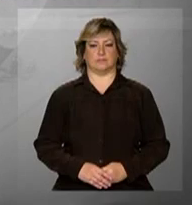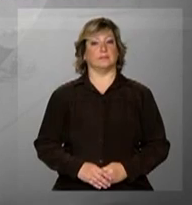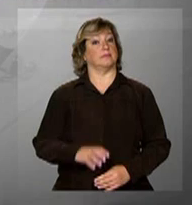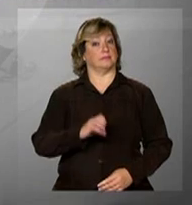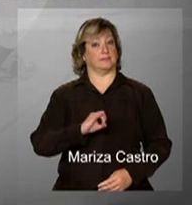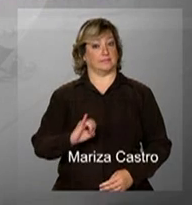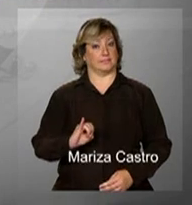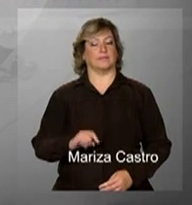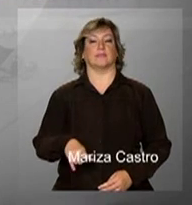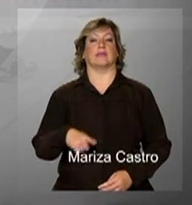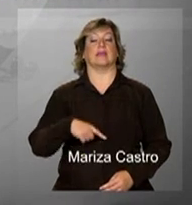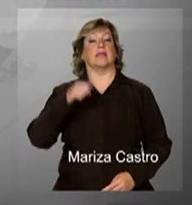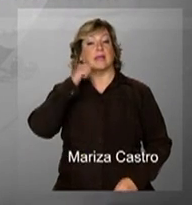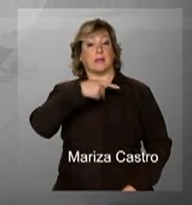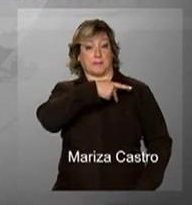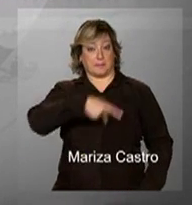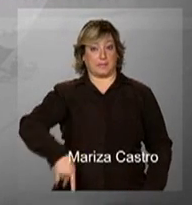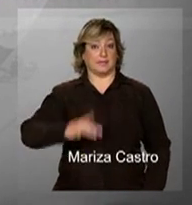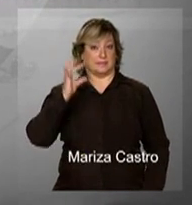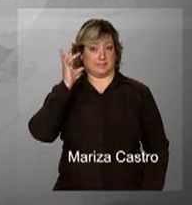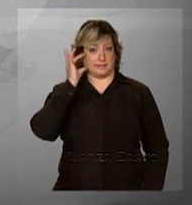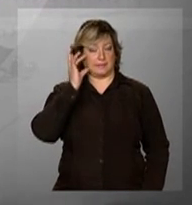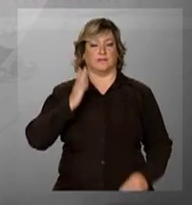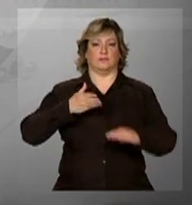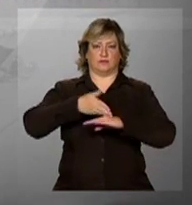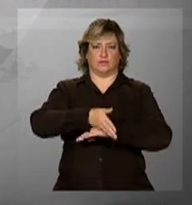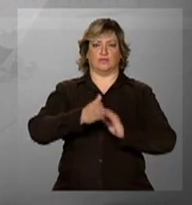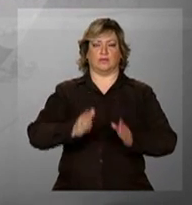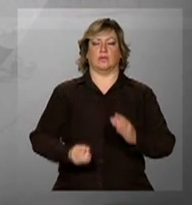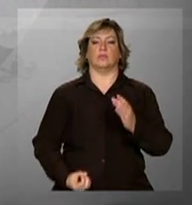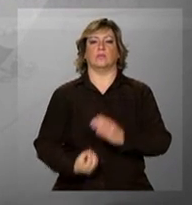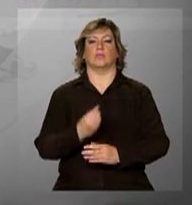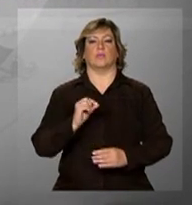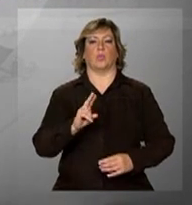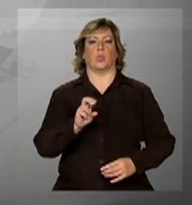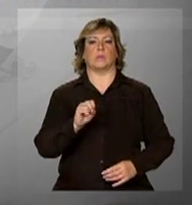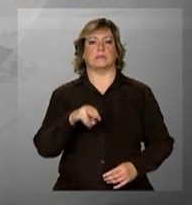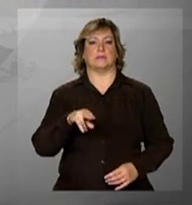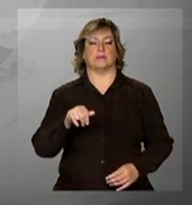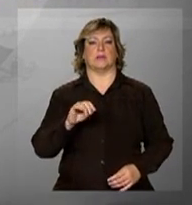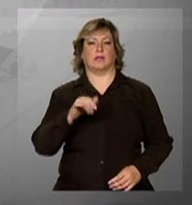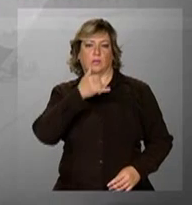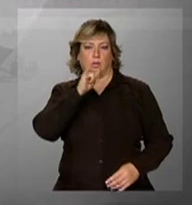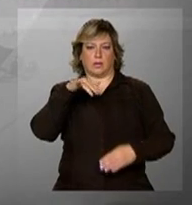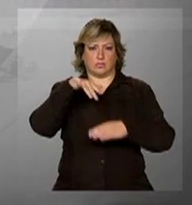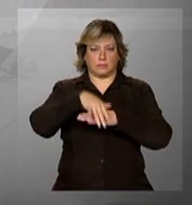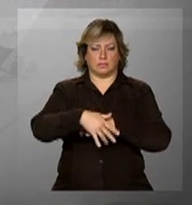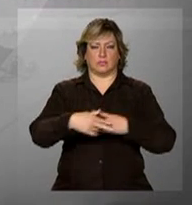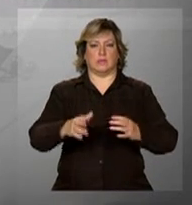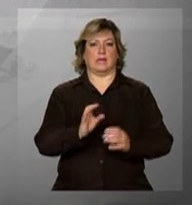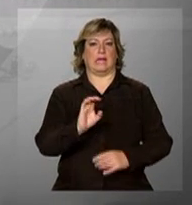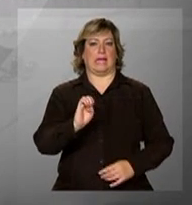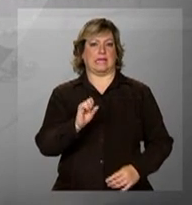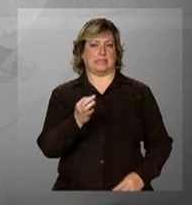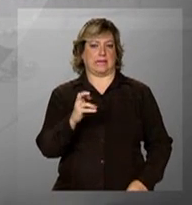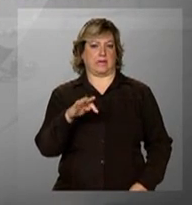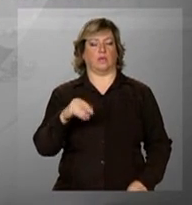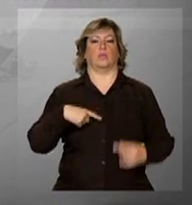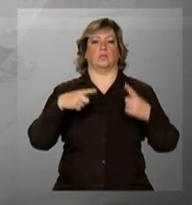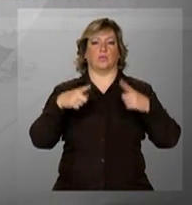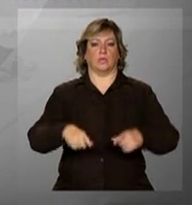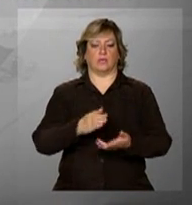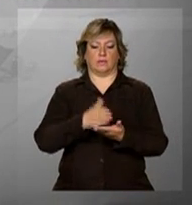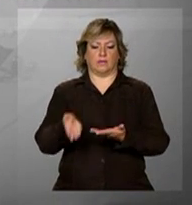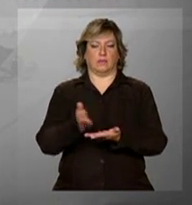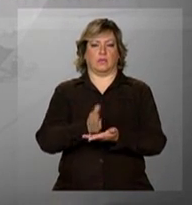Olá, a presidenta Dilma Rousseff participou da inauguração da usina hidrelétrica Estreito, localizada na